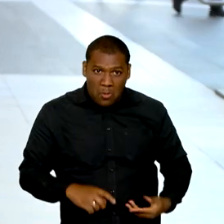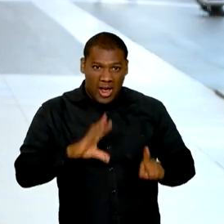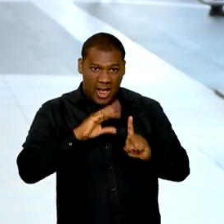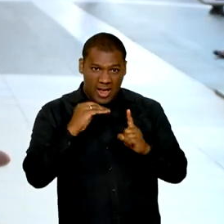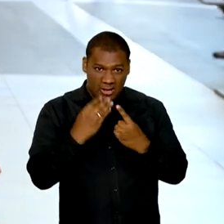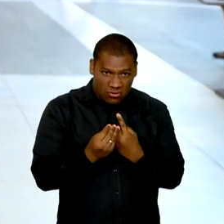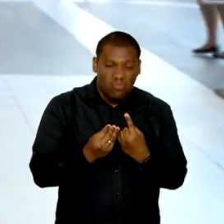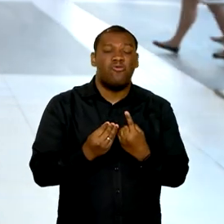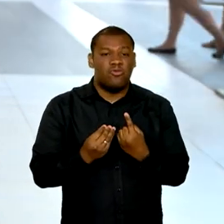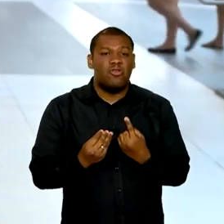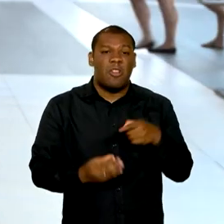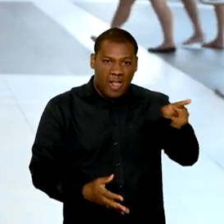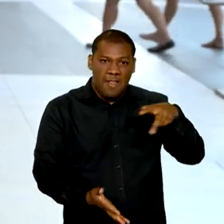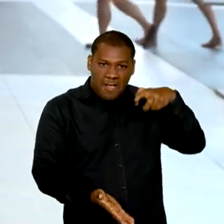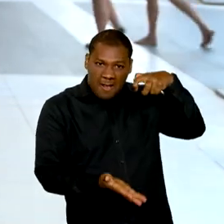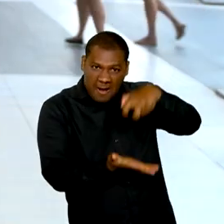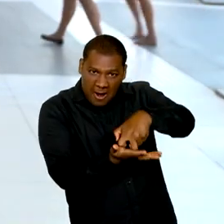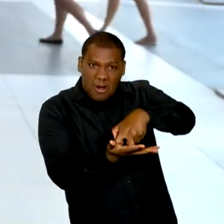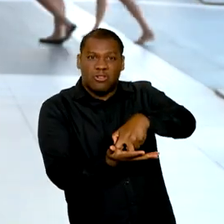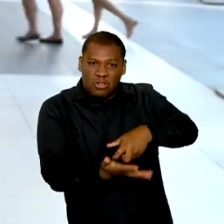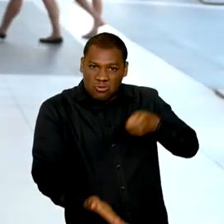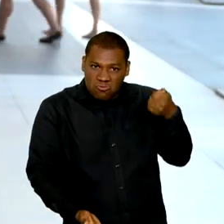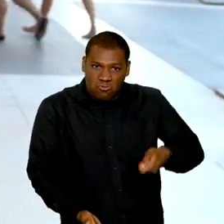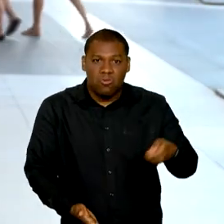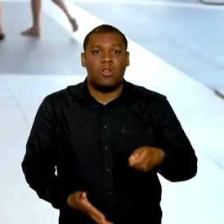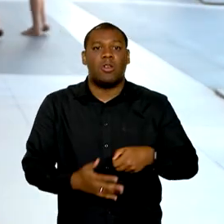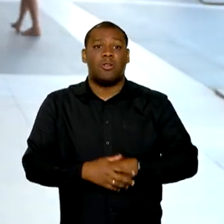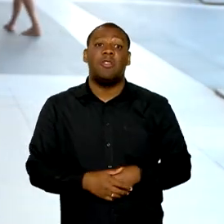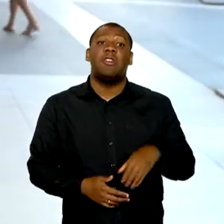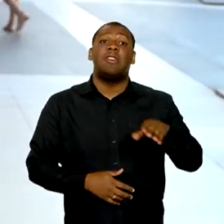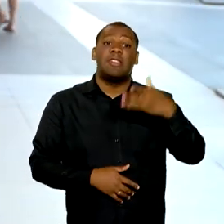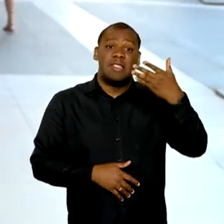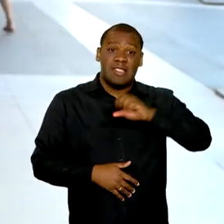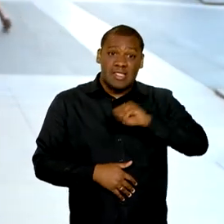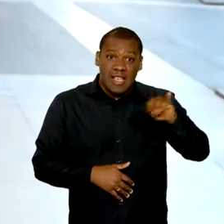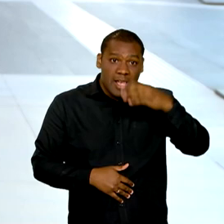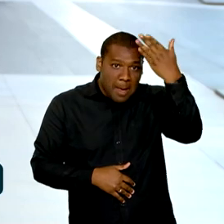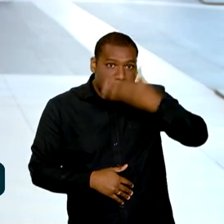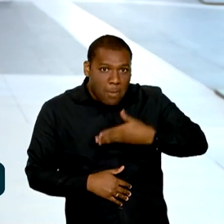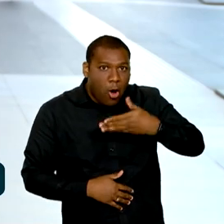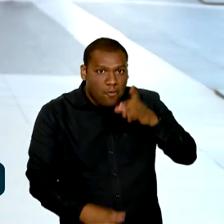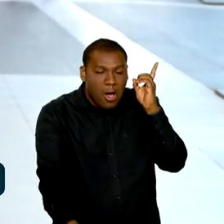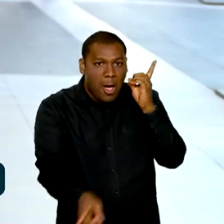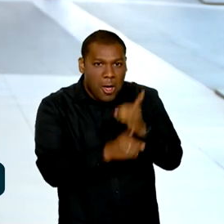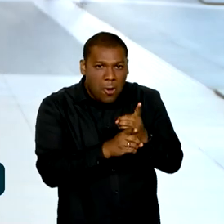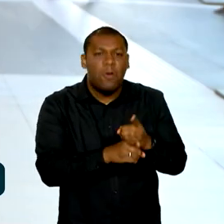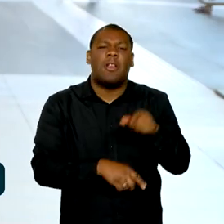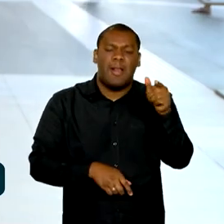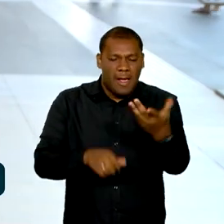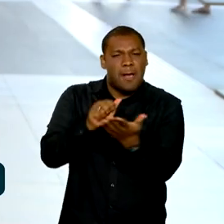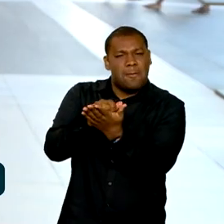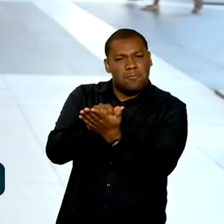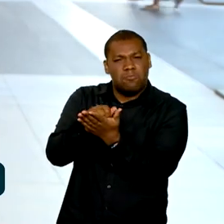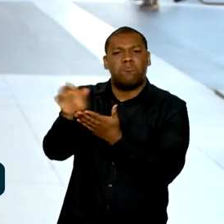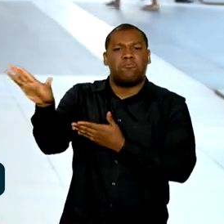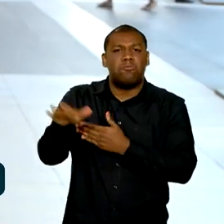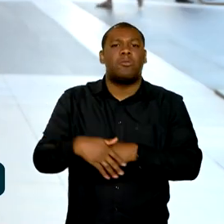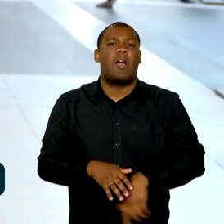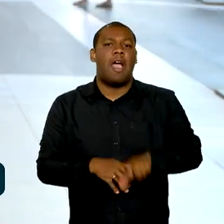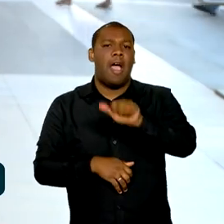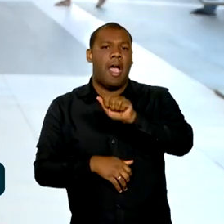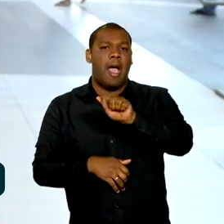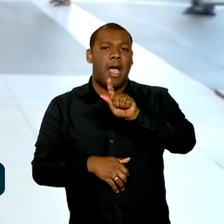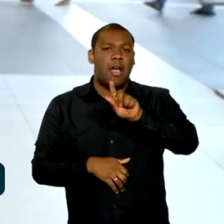a ser mais severa e, se comprovada, vai terminar em demissão. É o que determina um parecer da Advocacia Geral da União